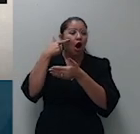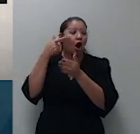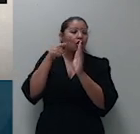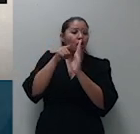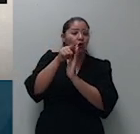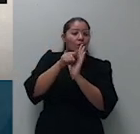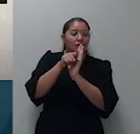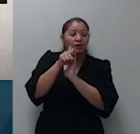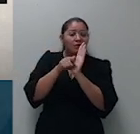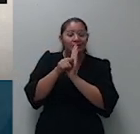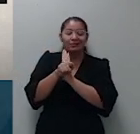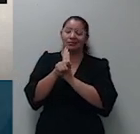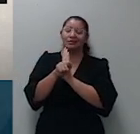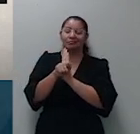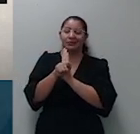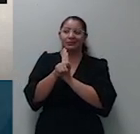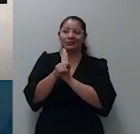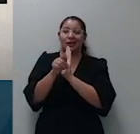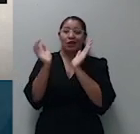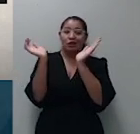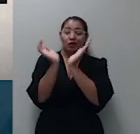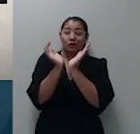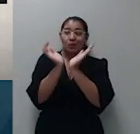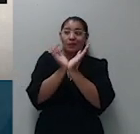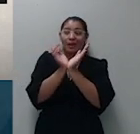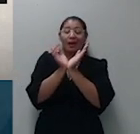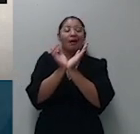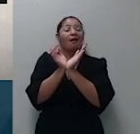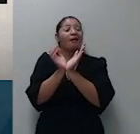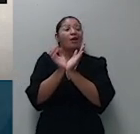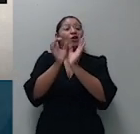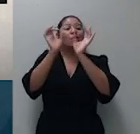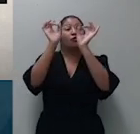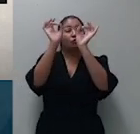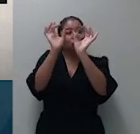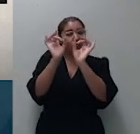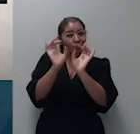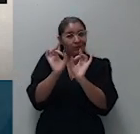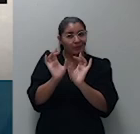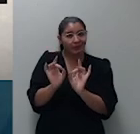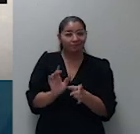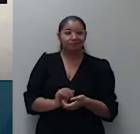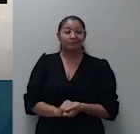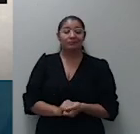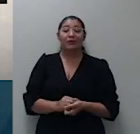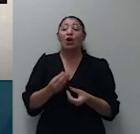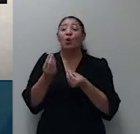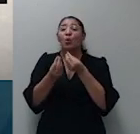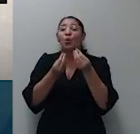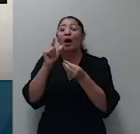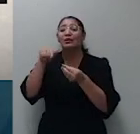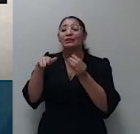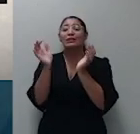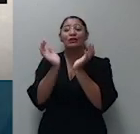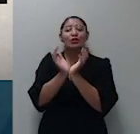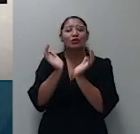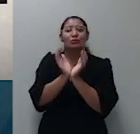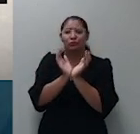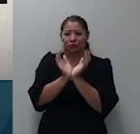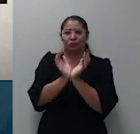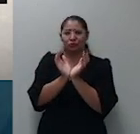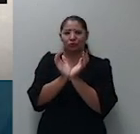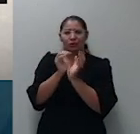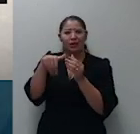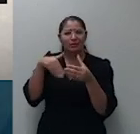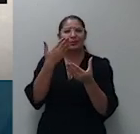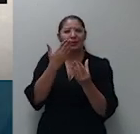para de uma vez por todas definir qual a sessão que julga essa matéria então a